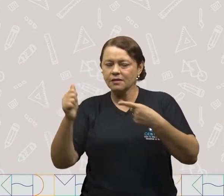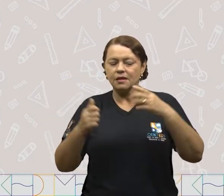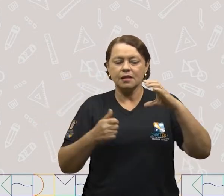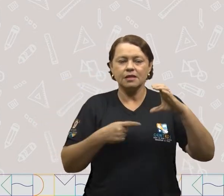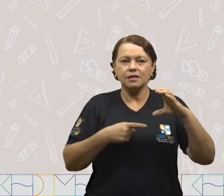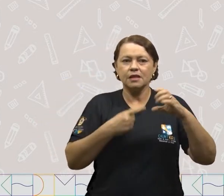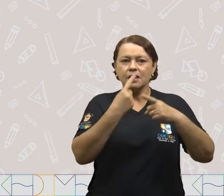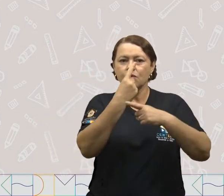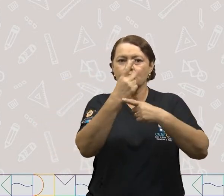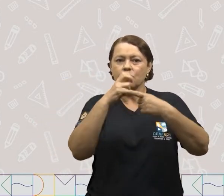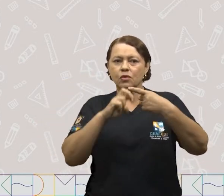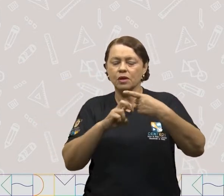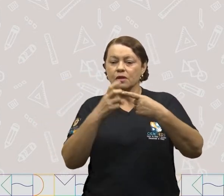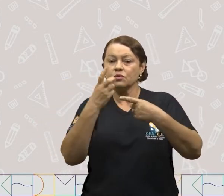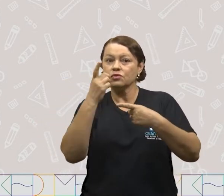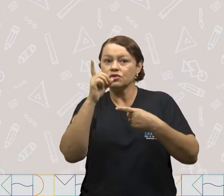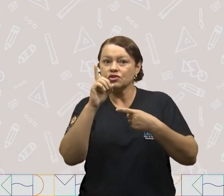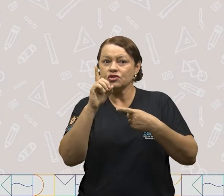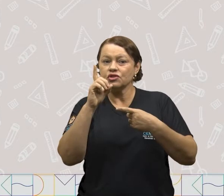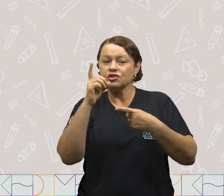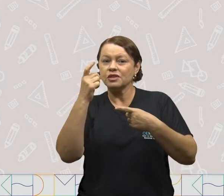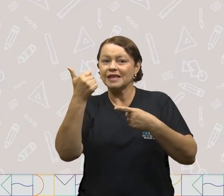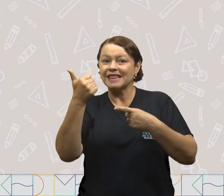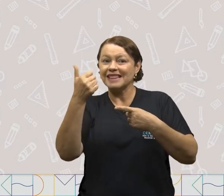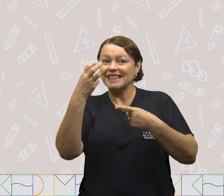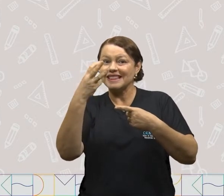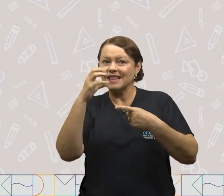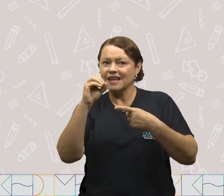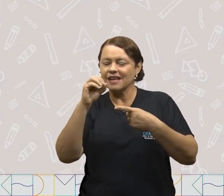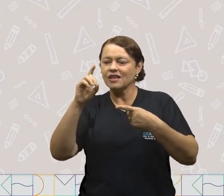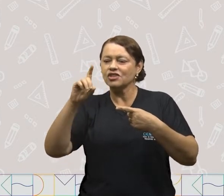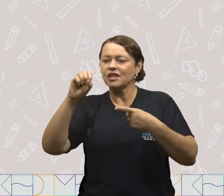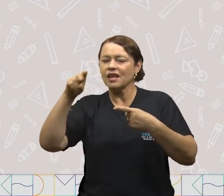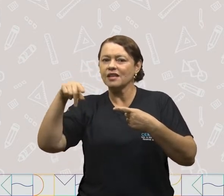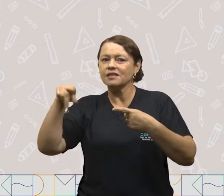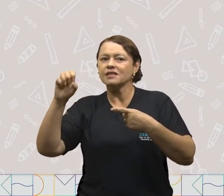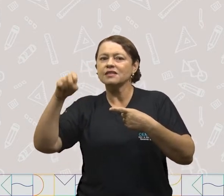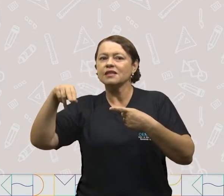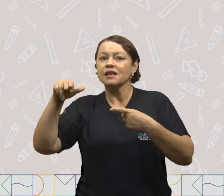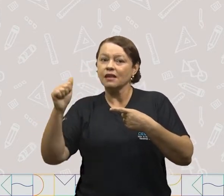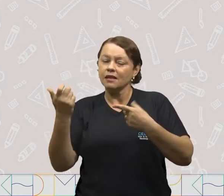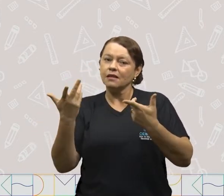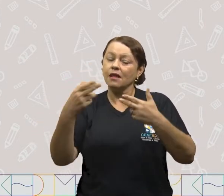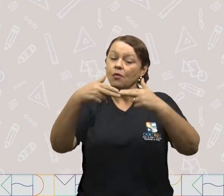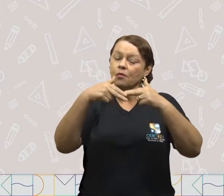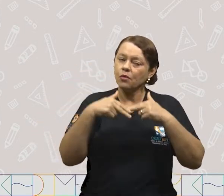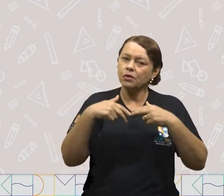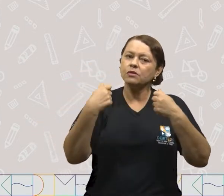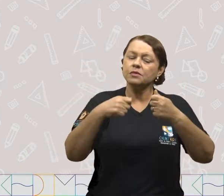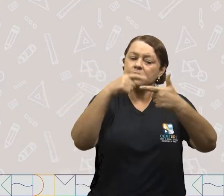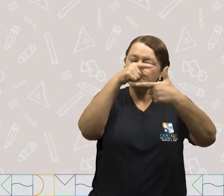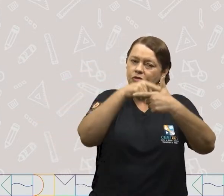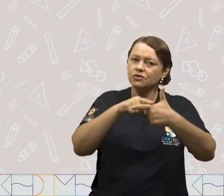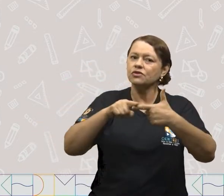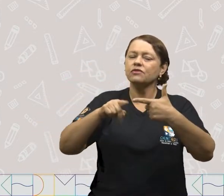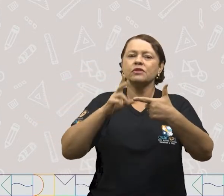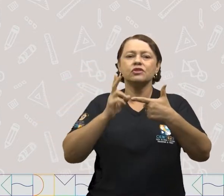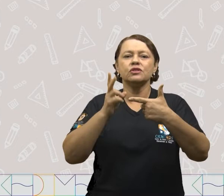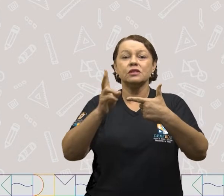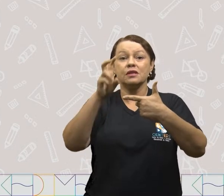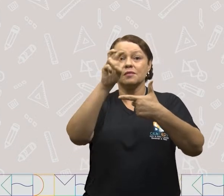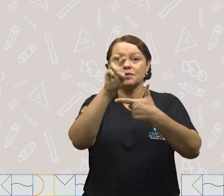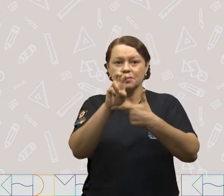de três dezenas. Estamos trabalhando com a quinta parte. Logo, iremos fazer uma divisão por